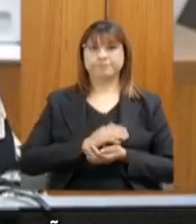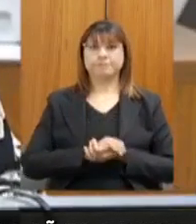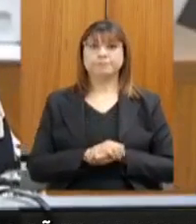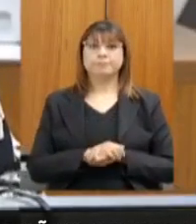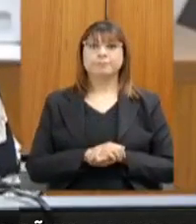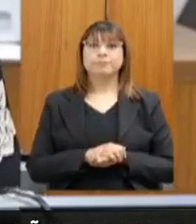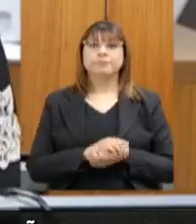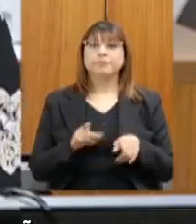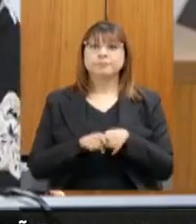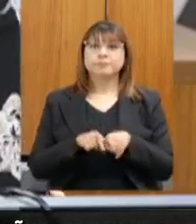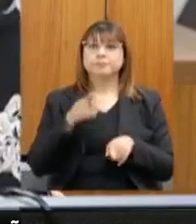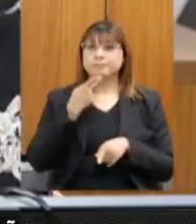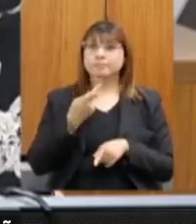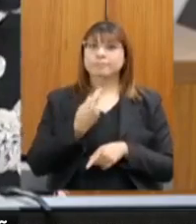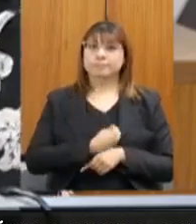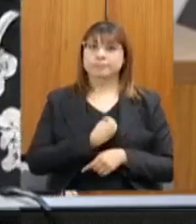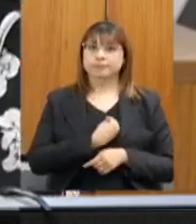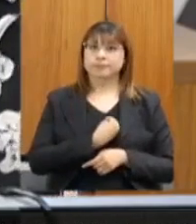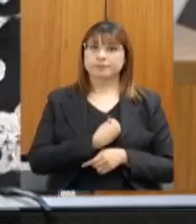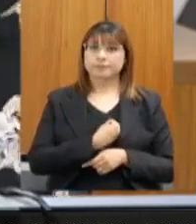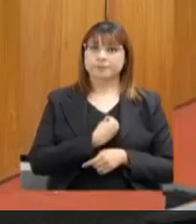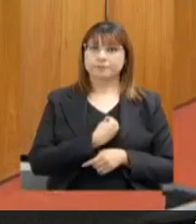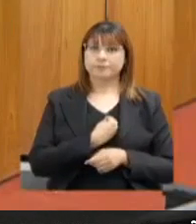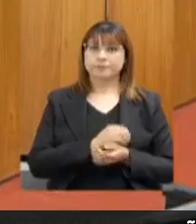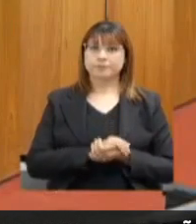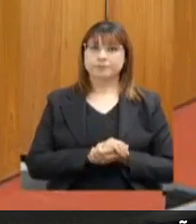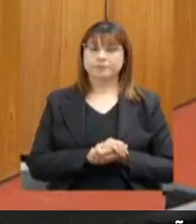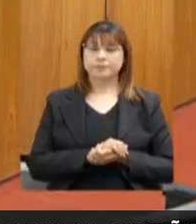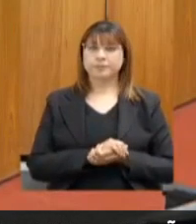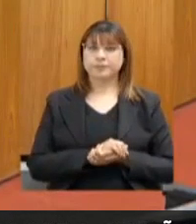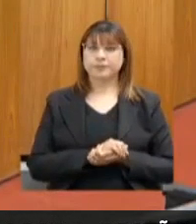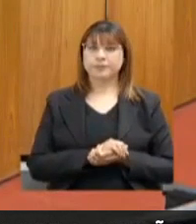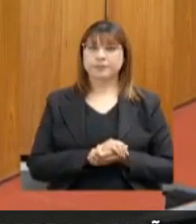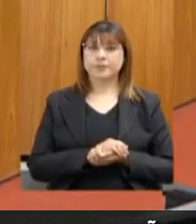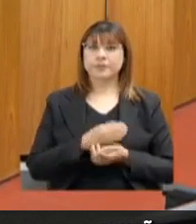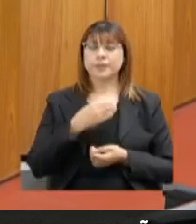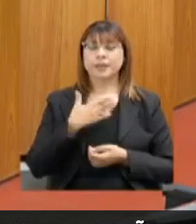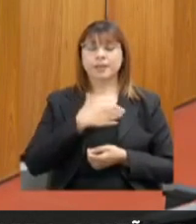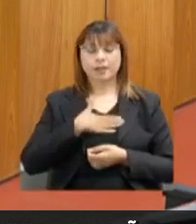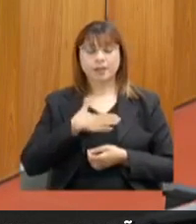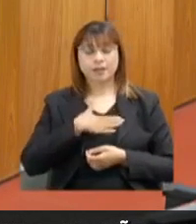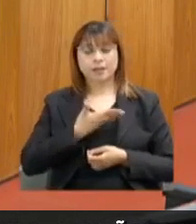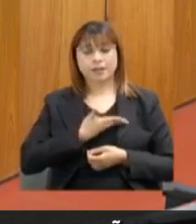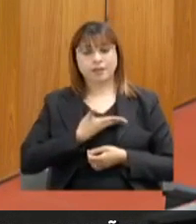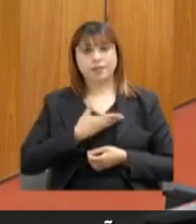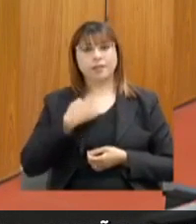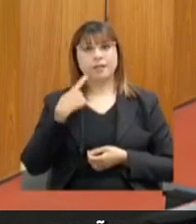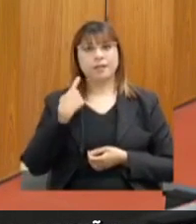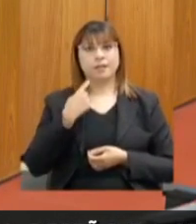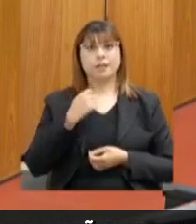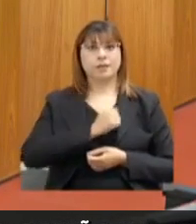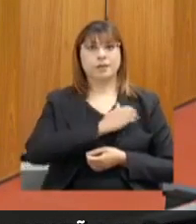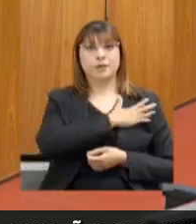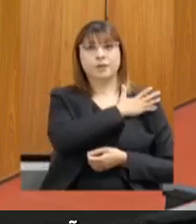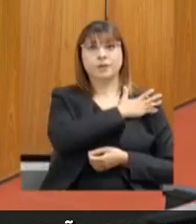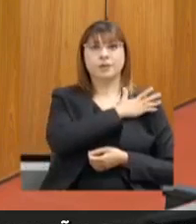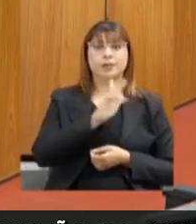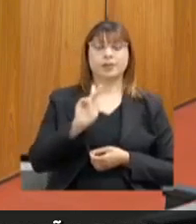Registro também a presença aqui, a presença do nosso querido amigo, deputado coronel